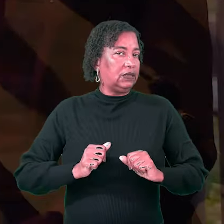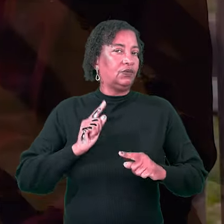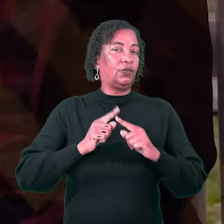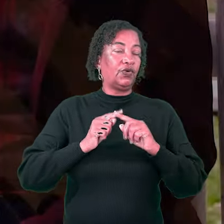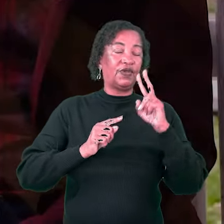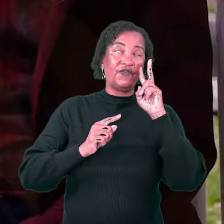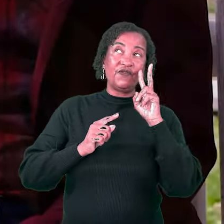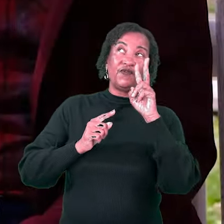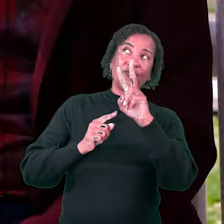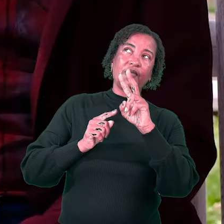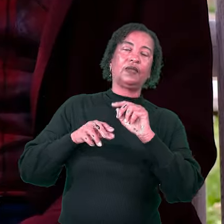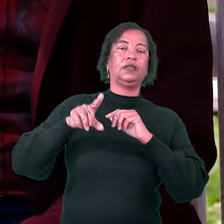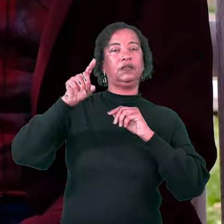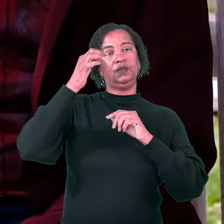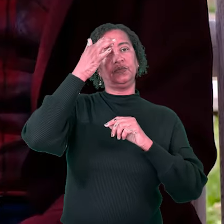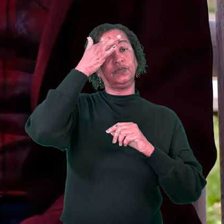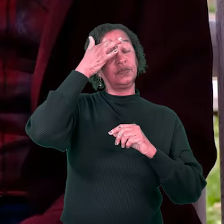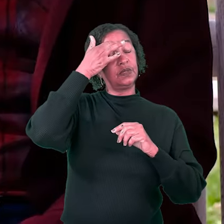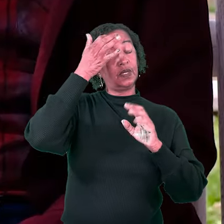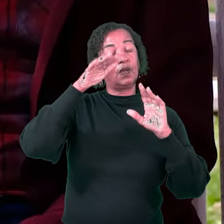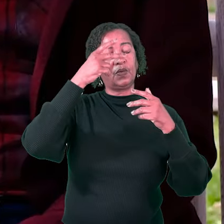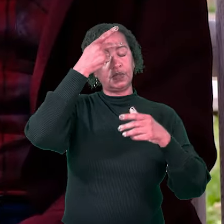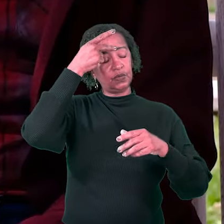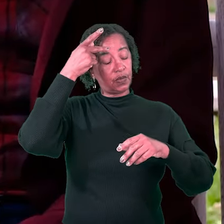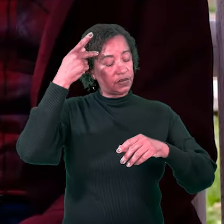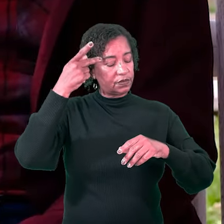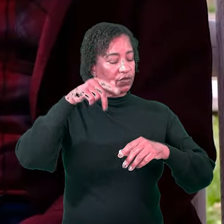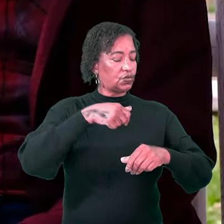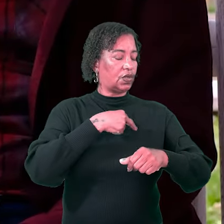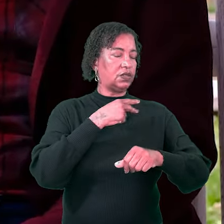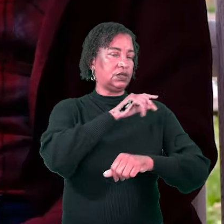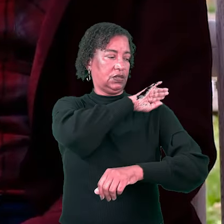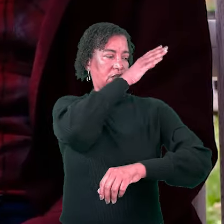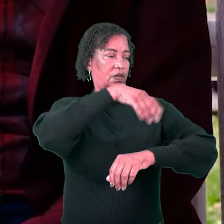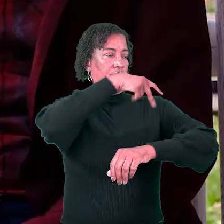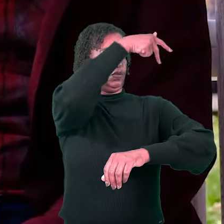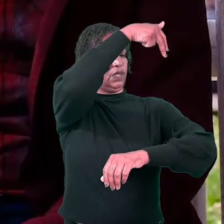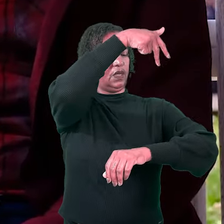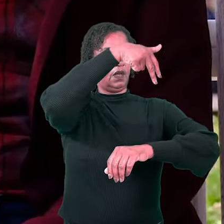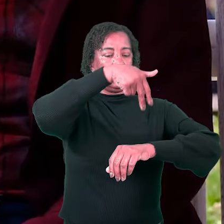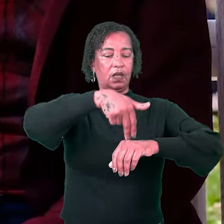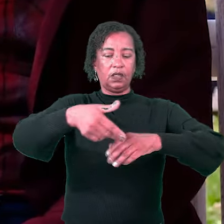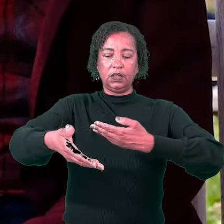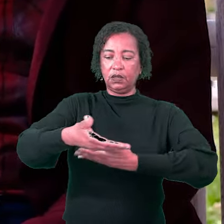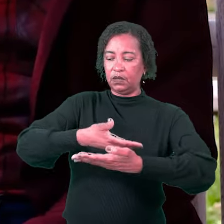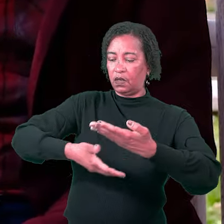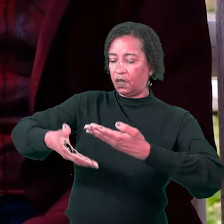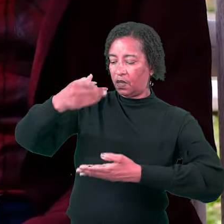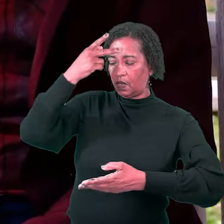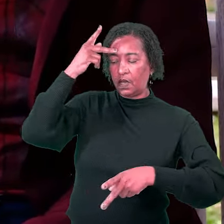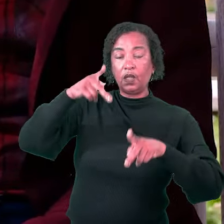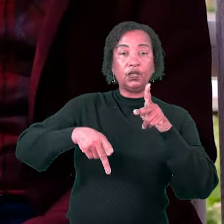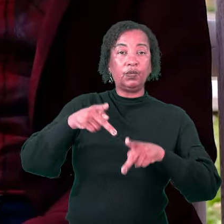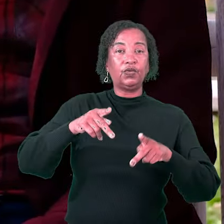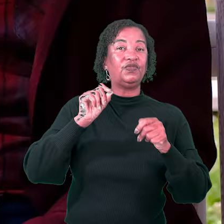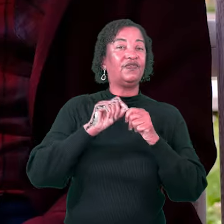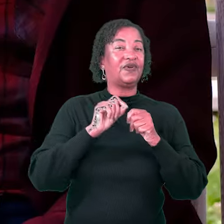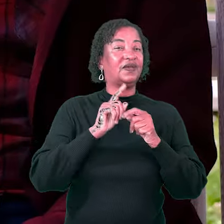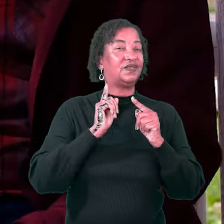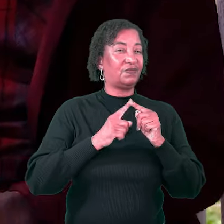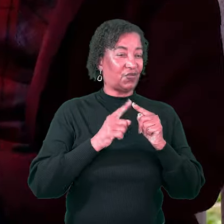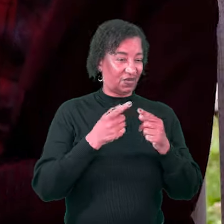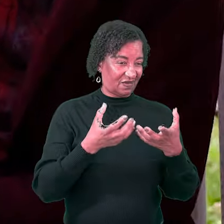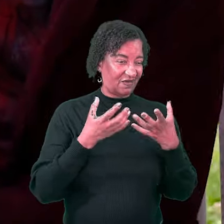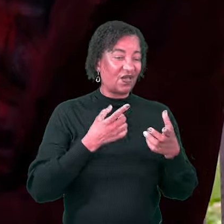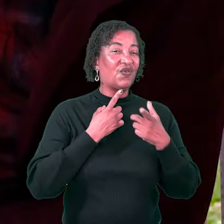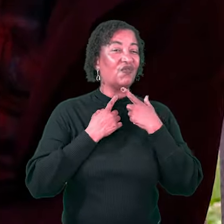Quando essas pessoas amam e descem a montanha e andam no meio da multidão, não fazem isso porque sentem necessidade, nem porque querem